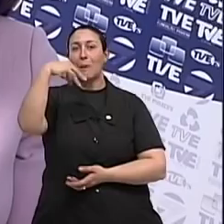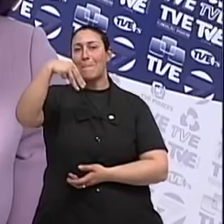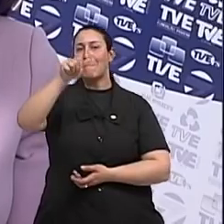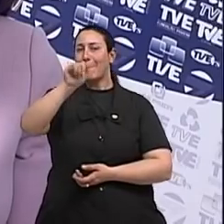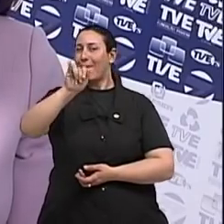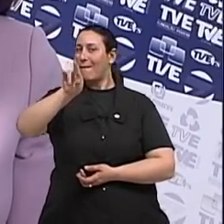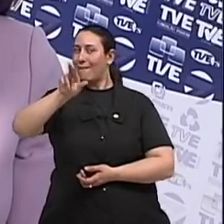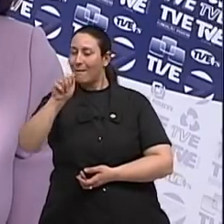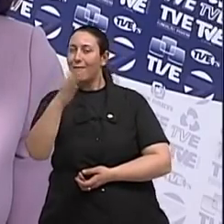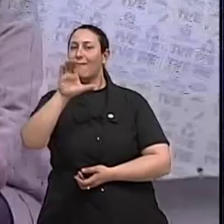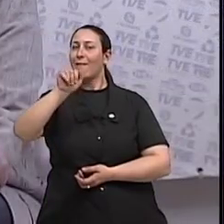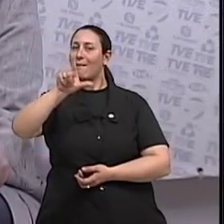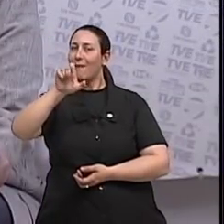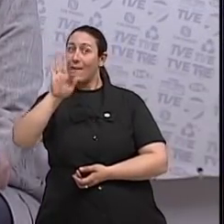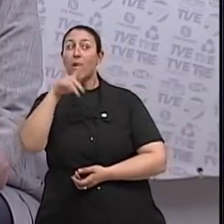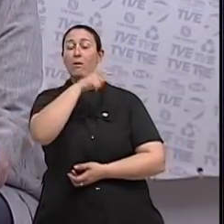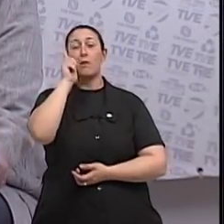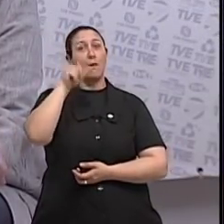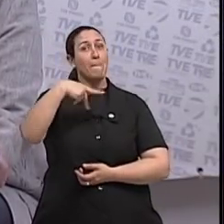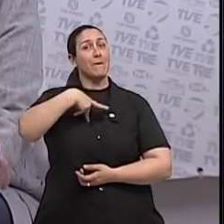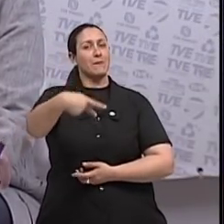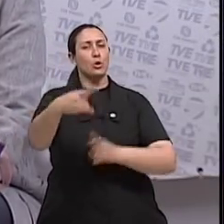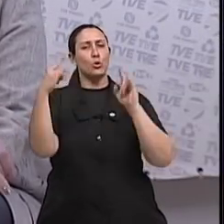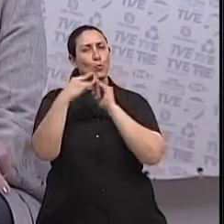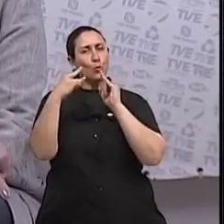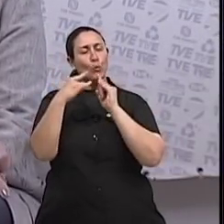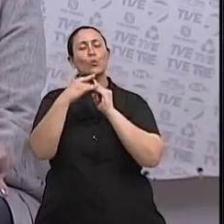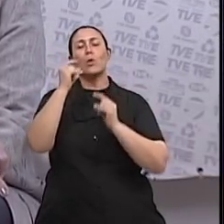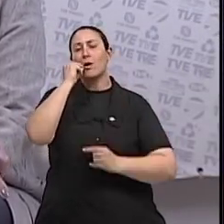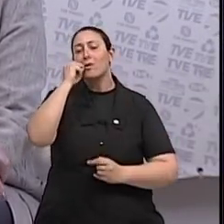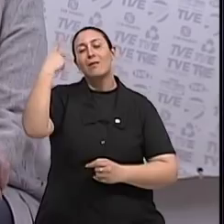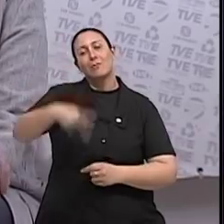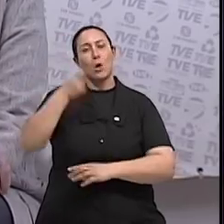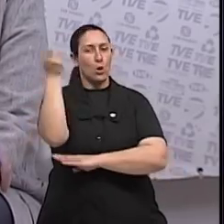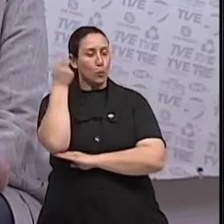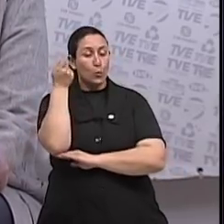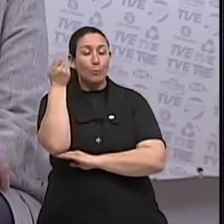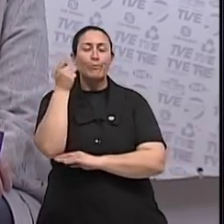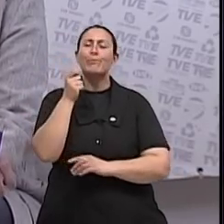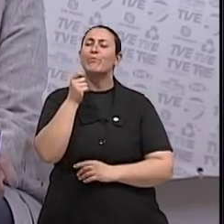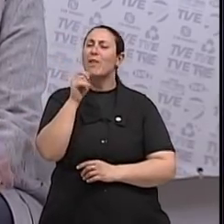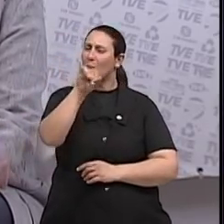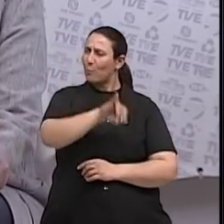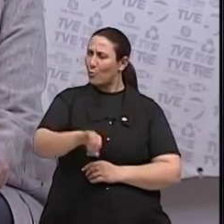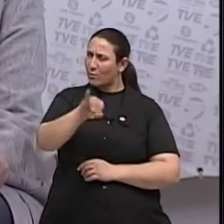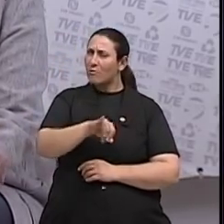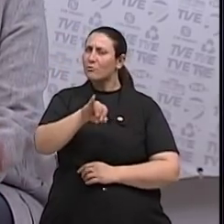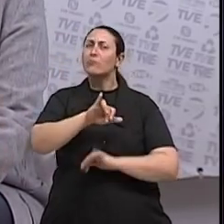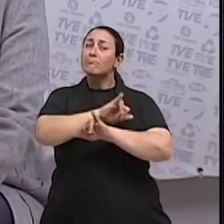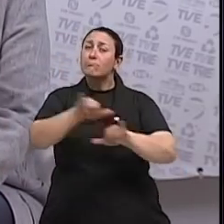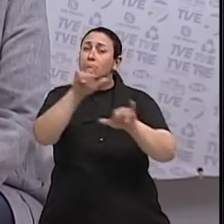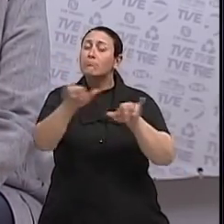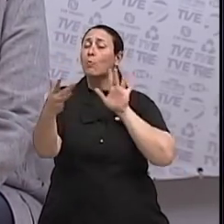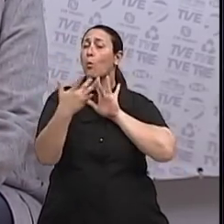Calef, presidente do Instituto da Mama do Rio Grande do Sul. Mas antes, sempre é bom lembrar os nossos contatos.